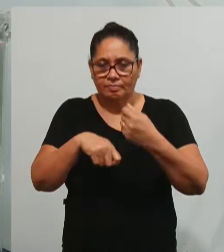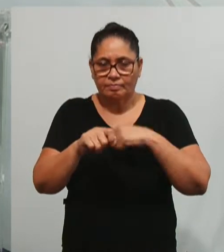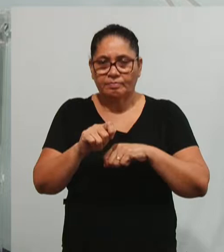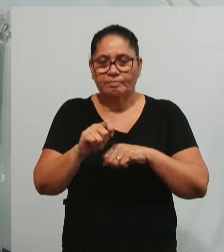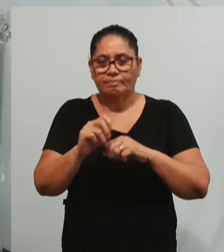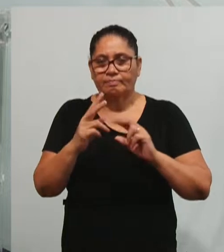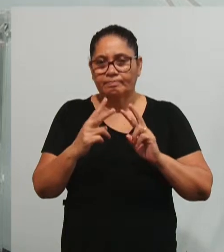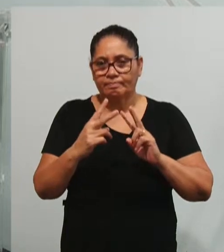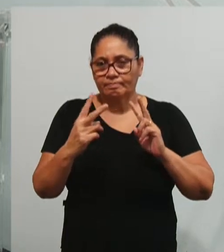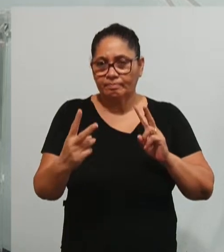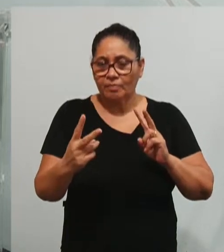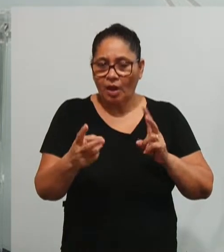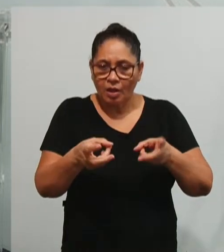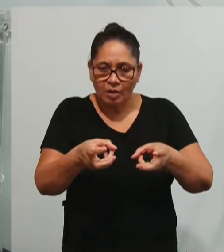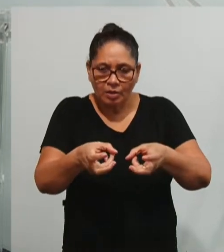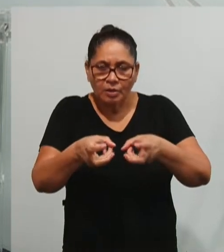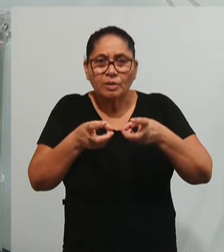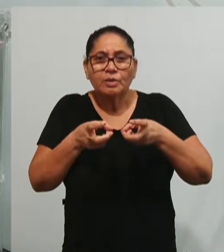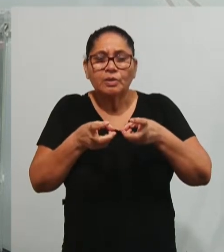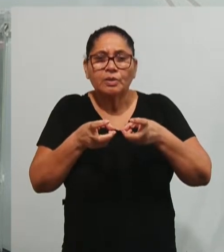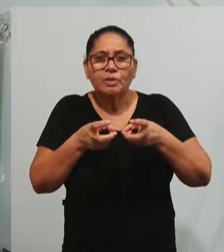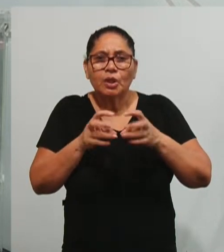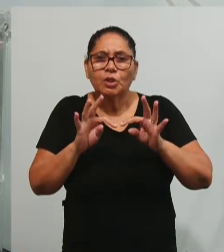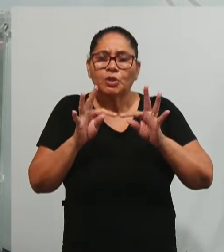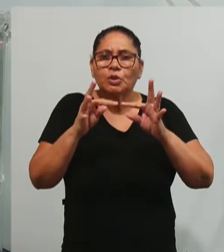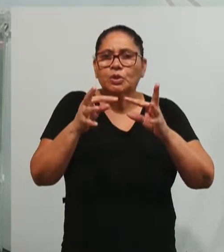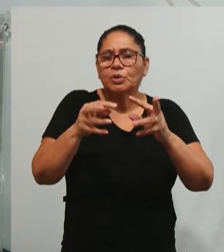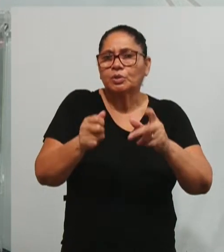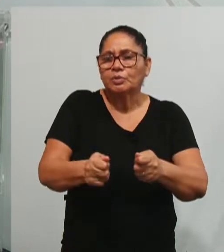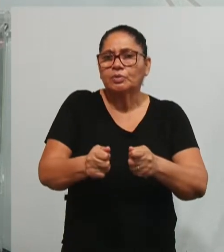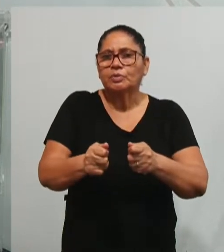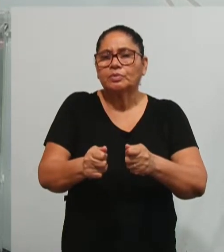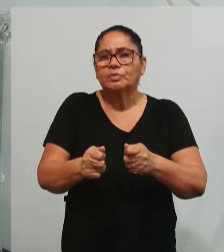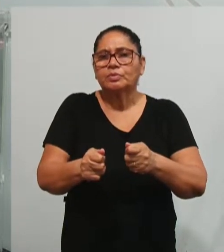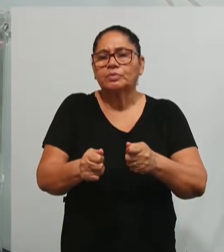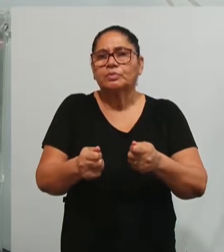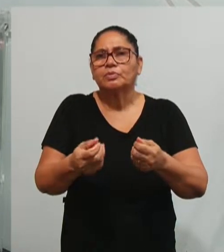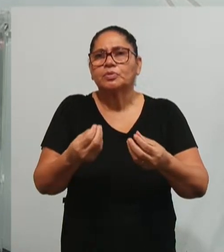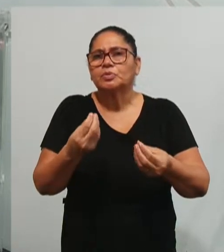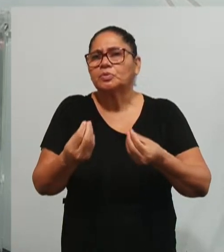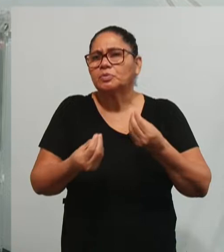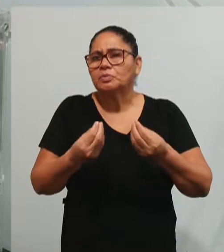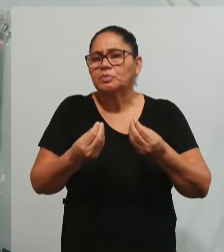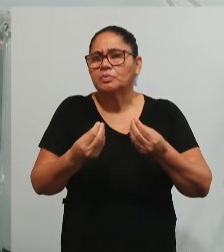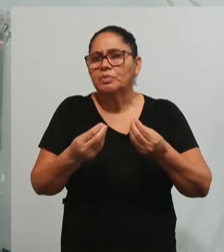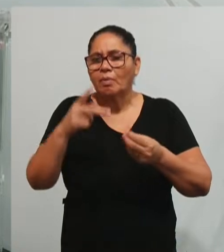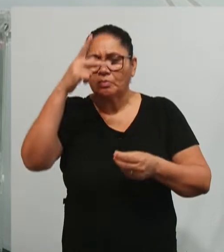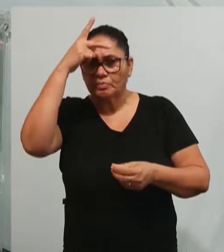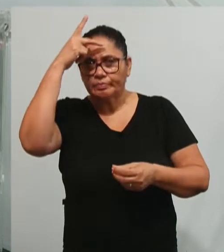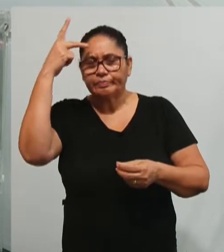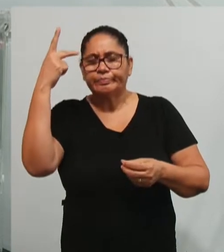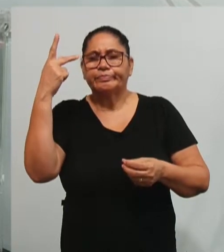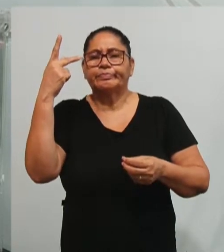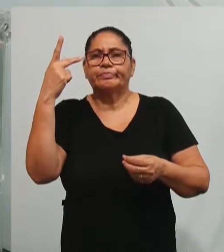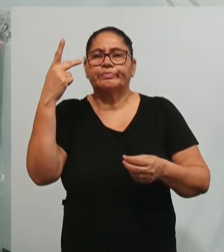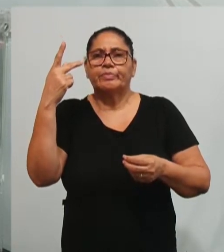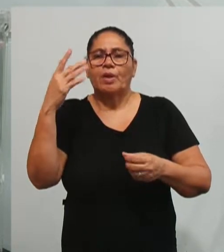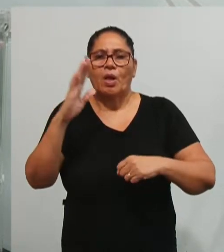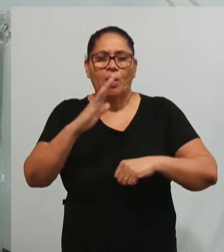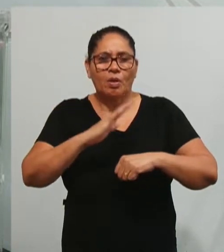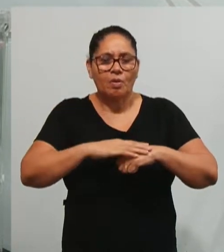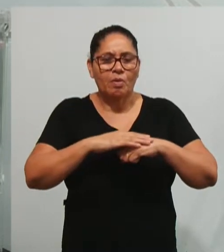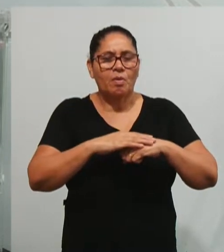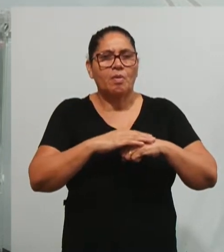Então, a gente percebe que há todo um fluxo de processos, de pessoas e elementos que participam nessa